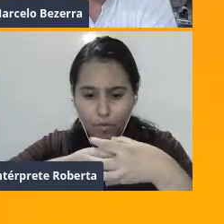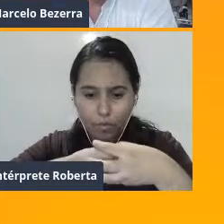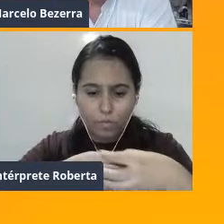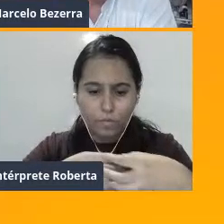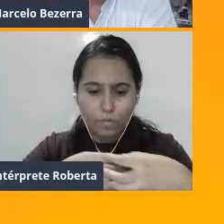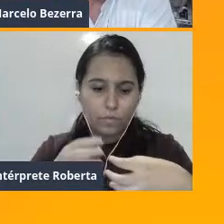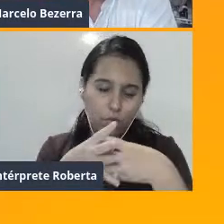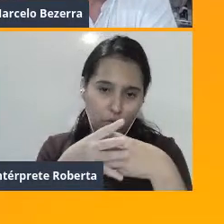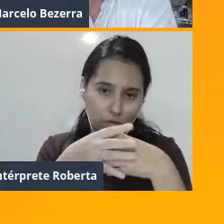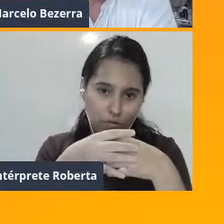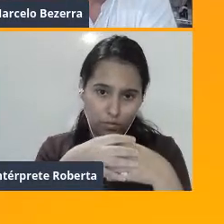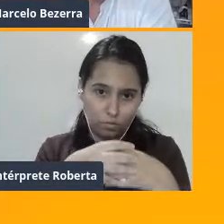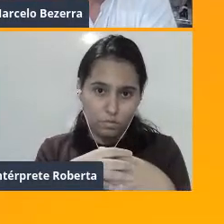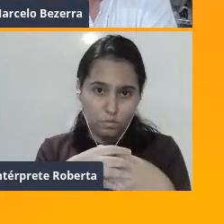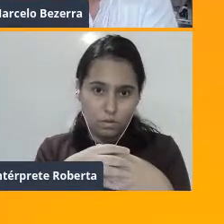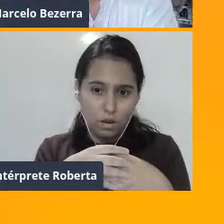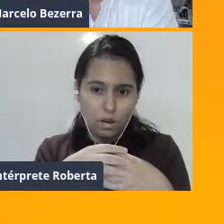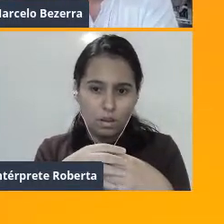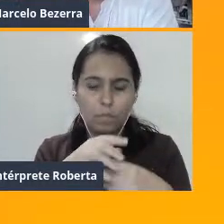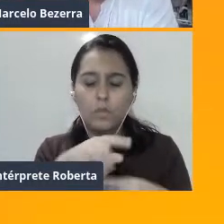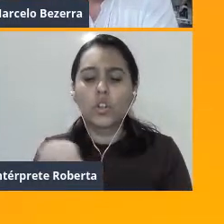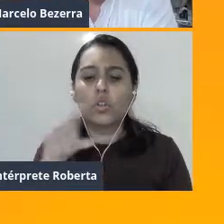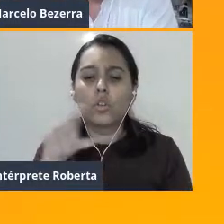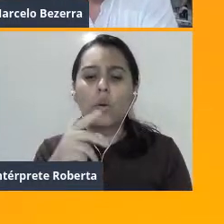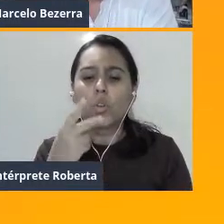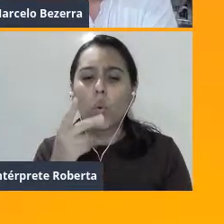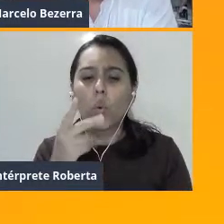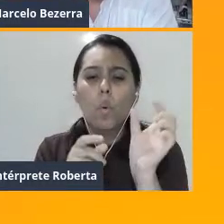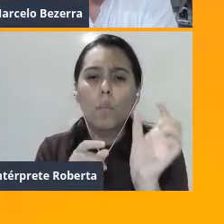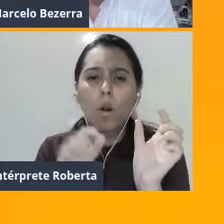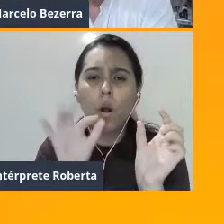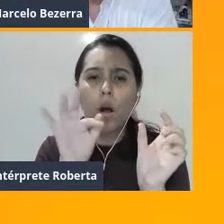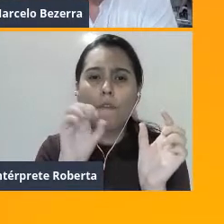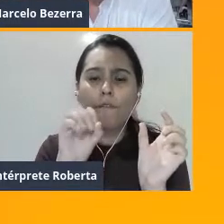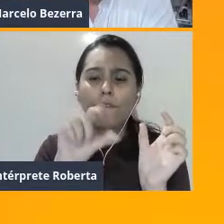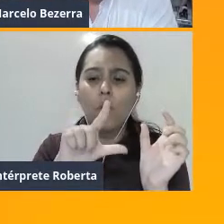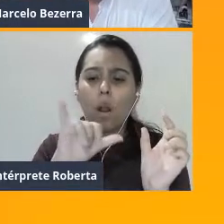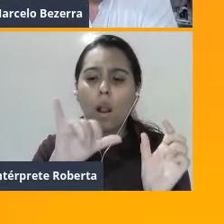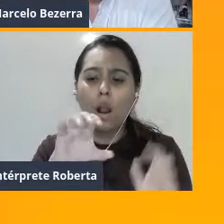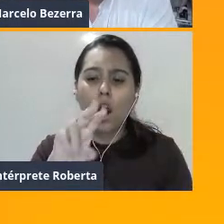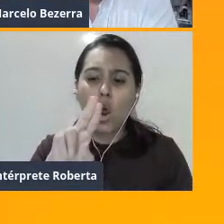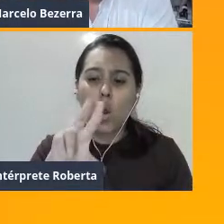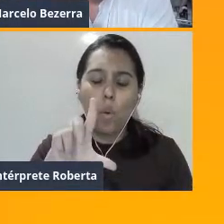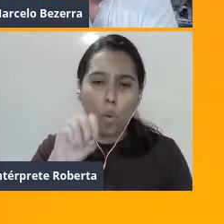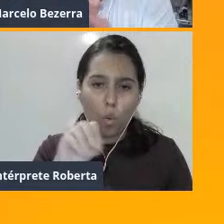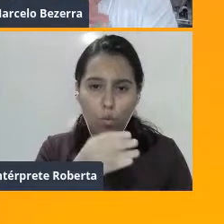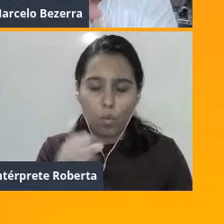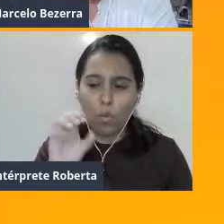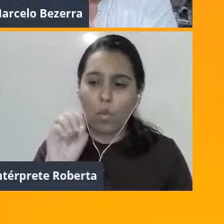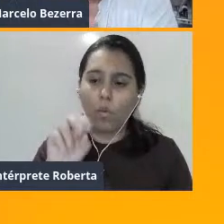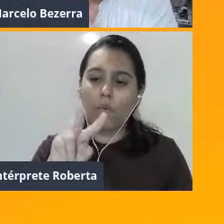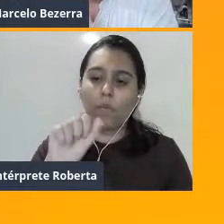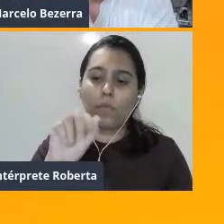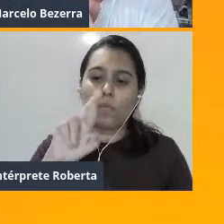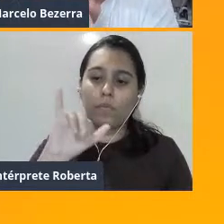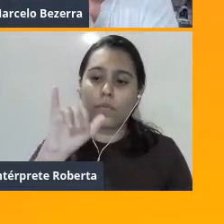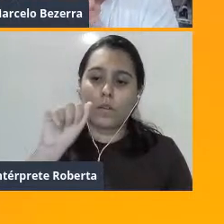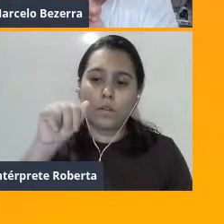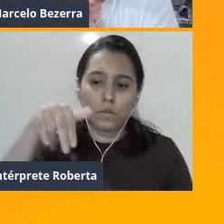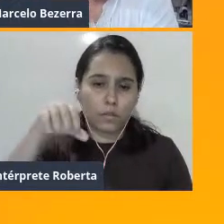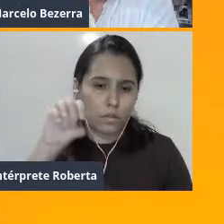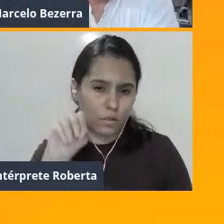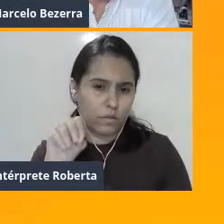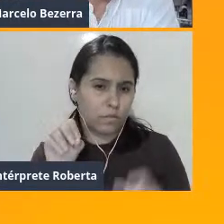constituem o que a gente chama de folículo ovariano. Então, em essência, o folículo